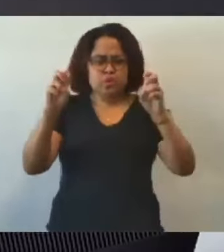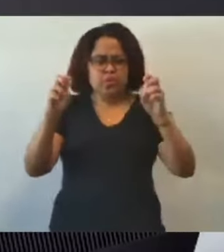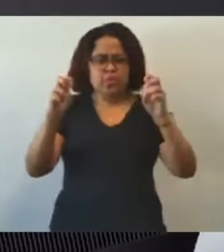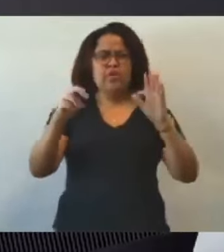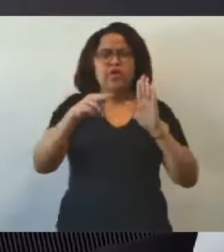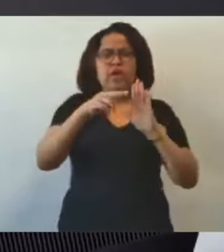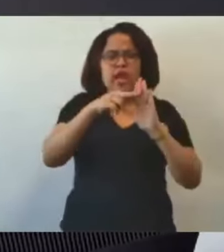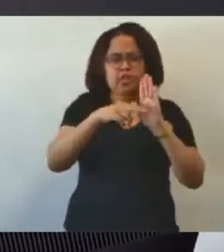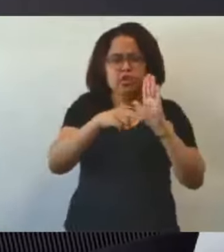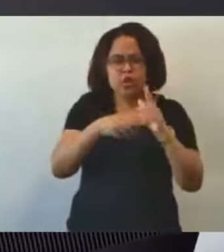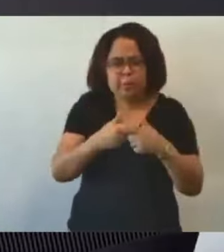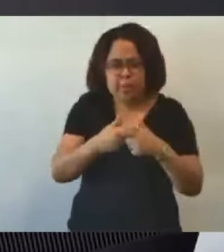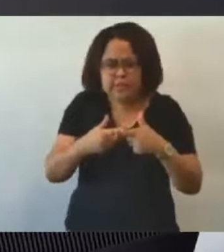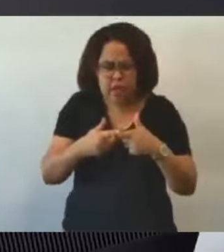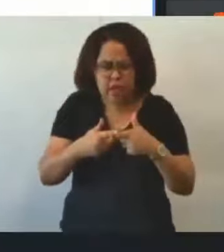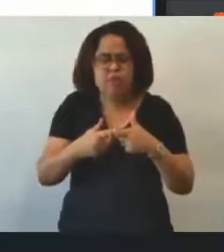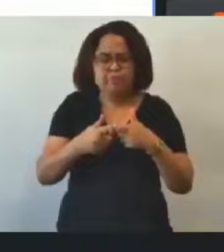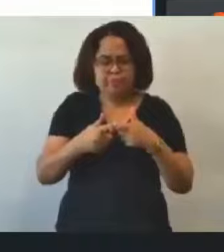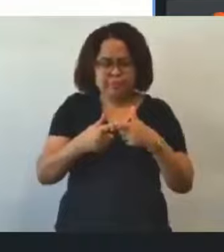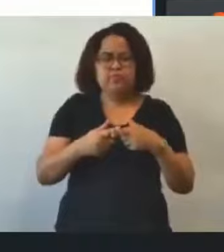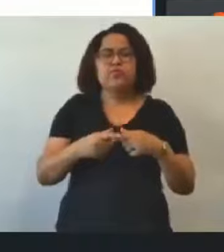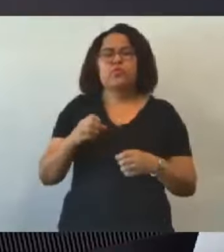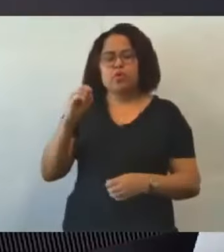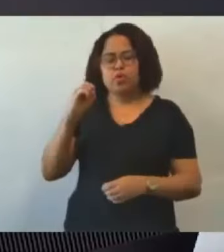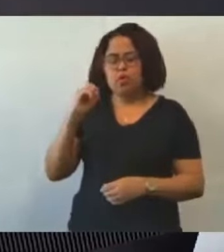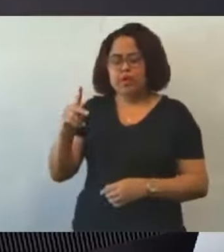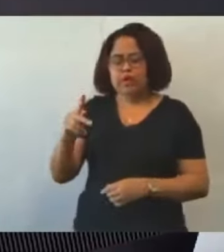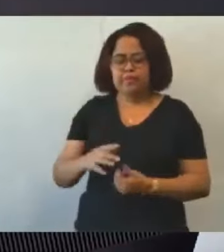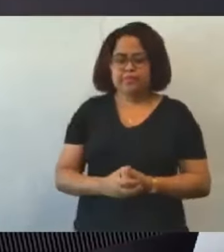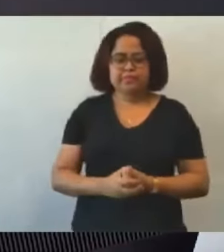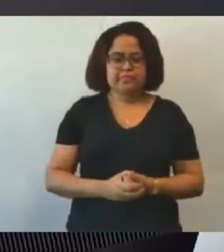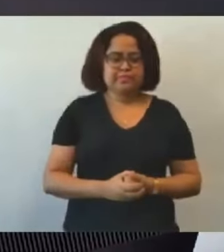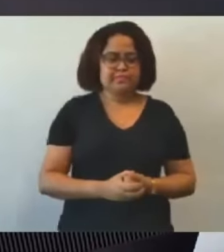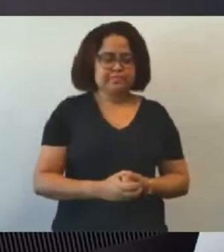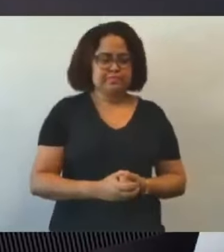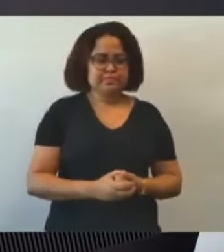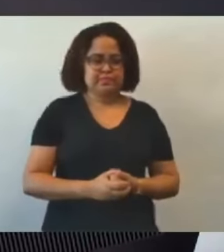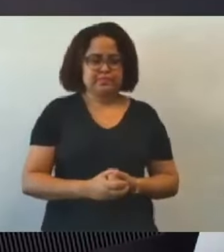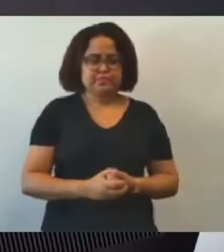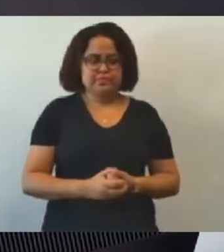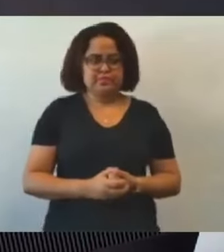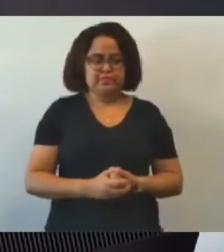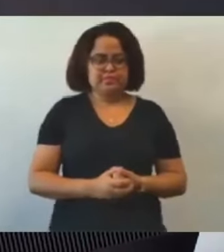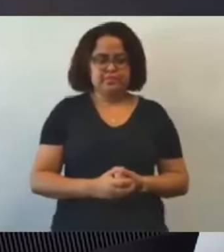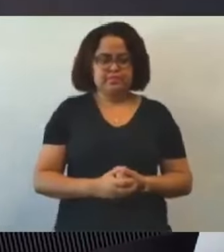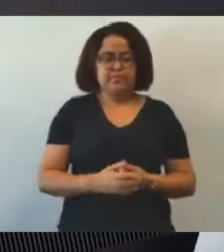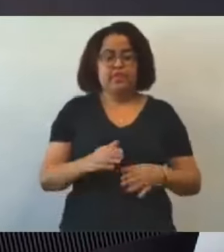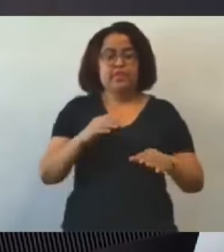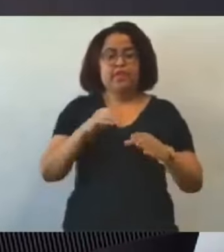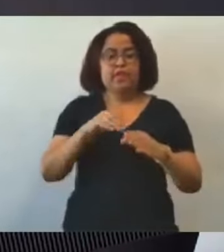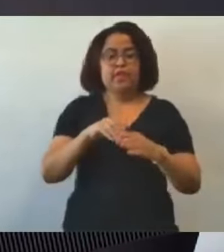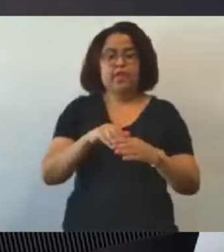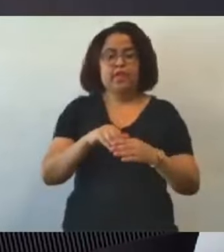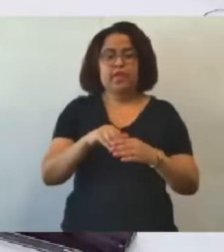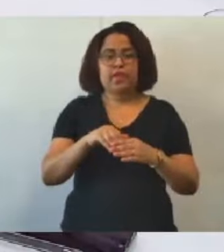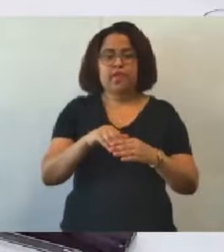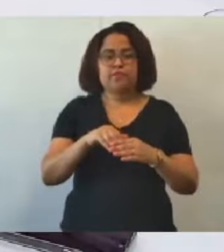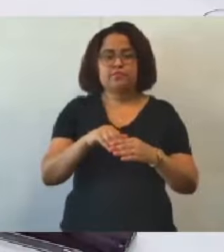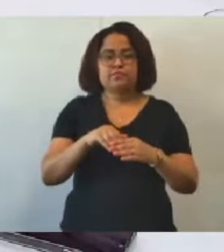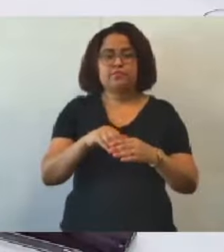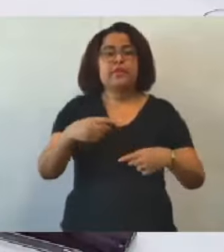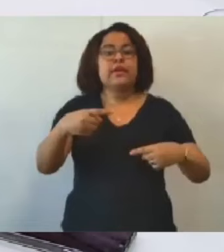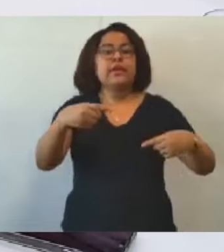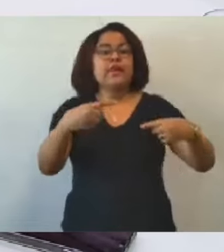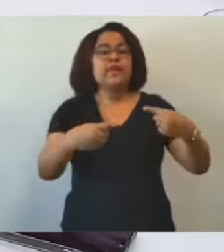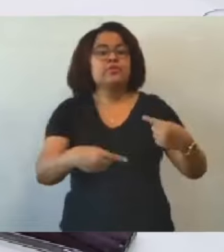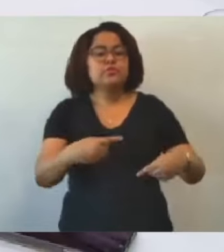relatório parcial? Estou de acordo. Então, está bom. Ok. Bom, então, vamos em votação, vamos... Não, agora é em discussão, O